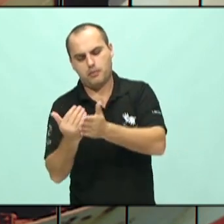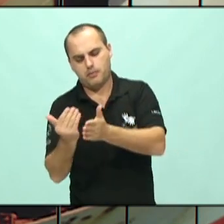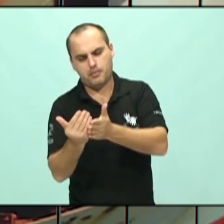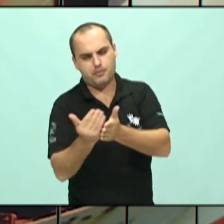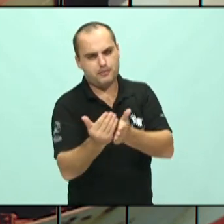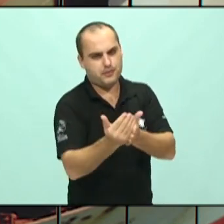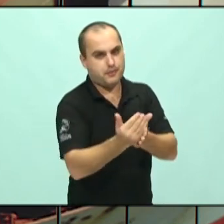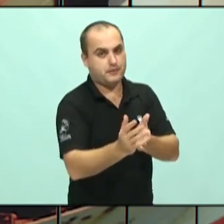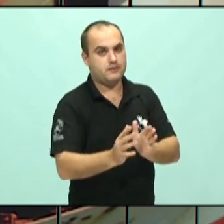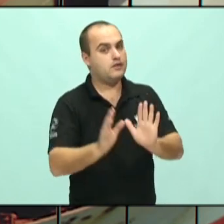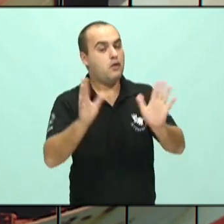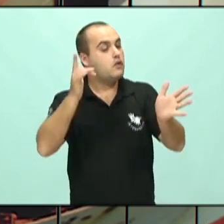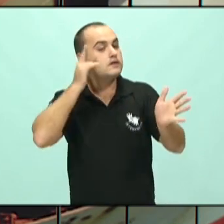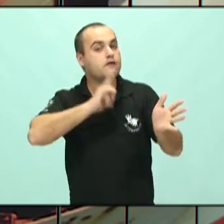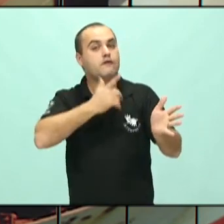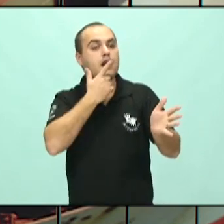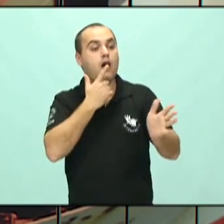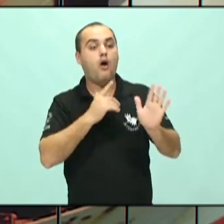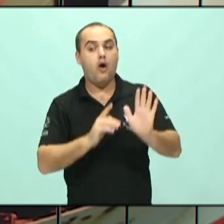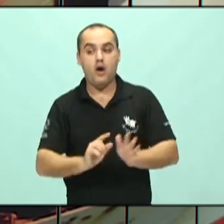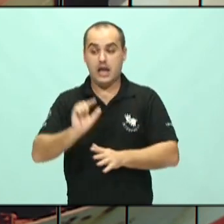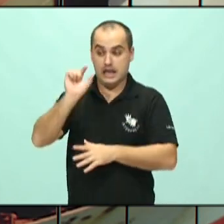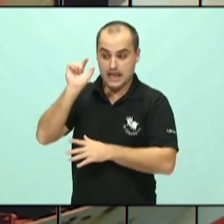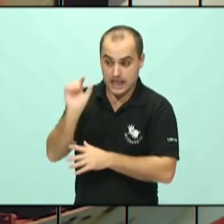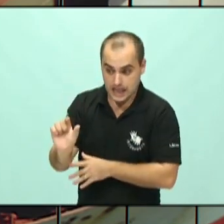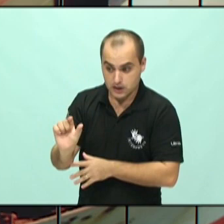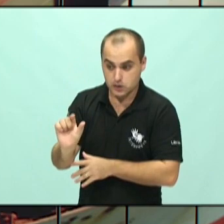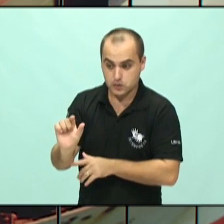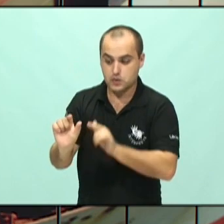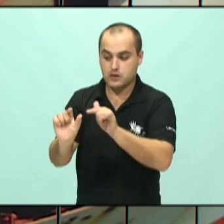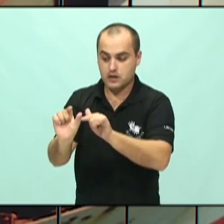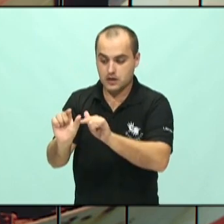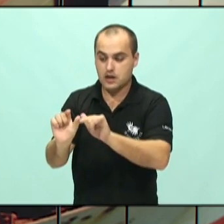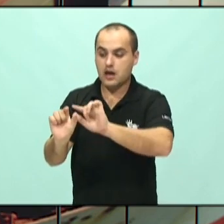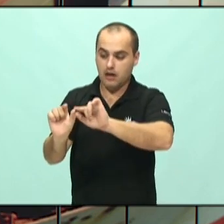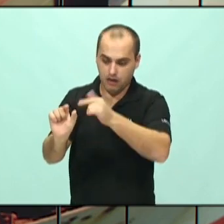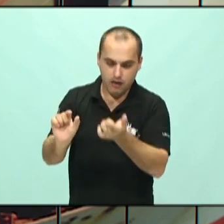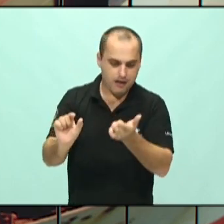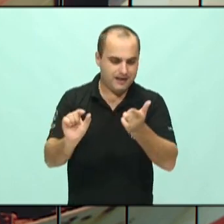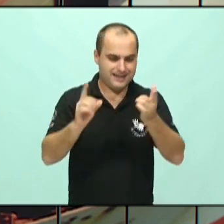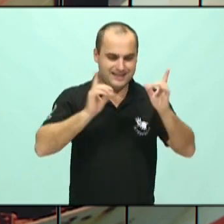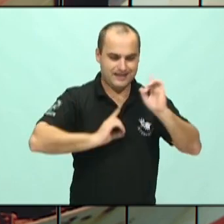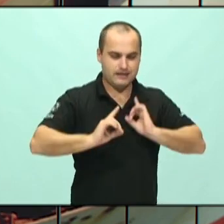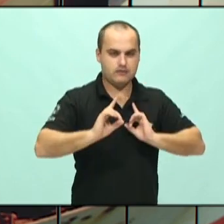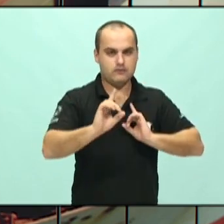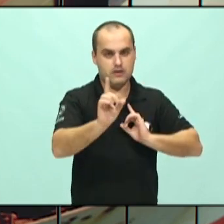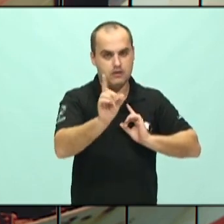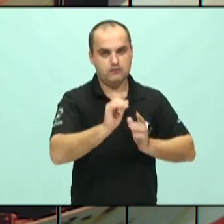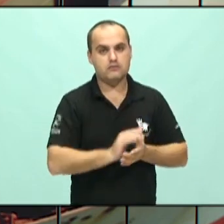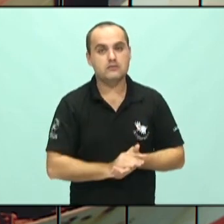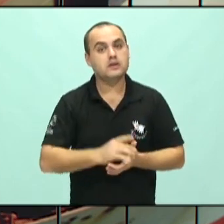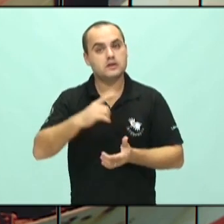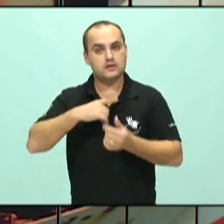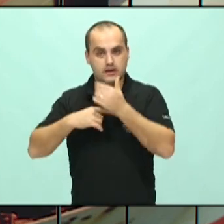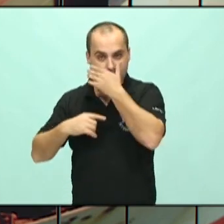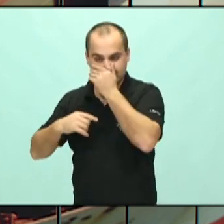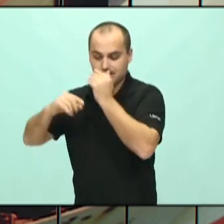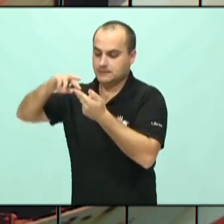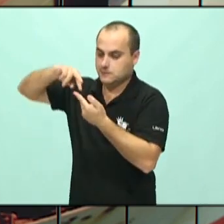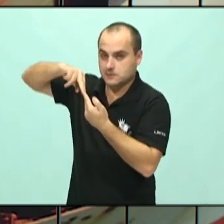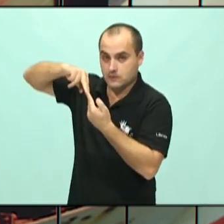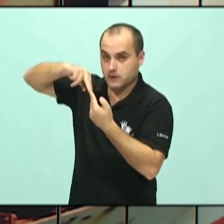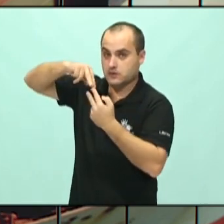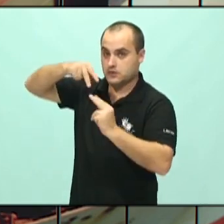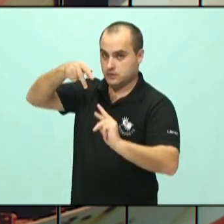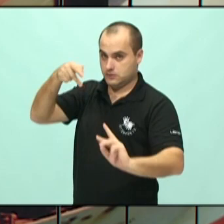tal causa, né? Isso aqui causa depressão. Não. Elas são multifatoriais. A gente tem o fator genético, que é o mais estudado,